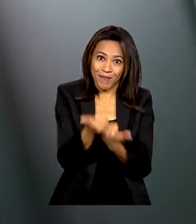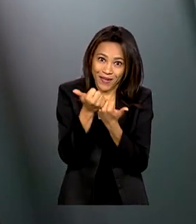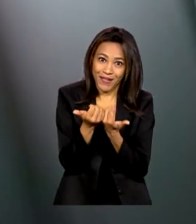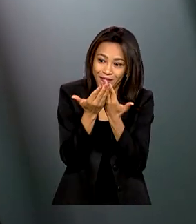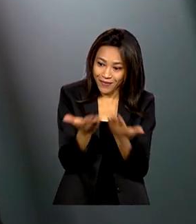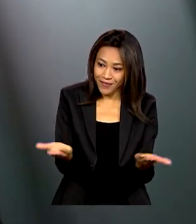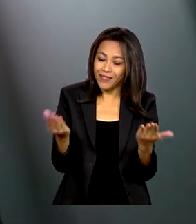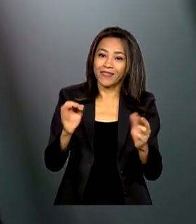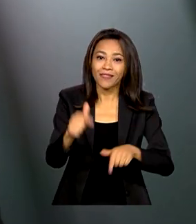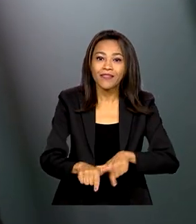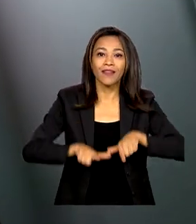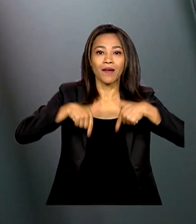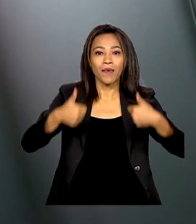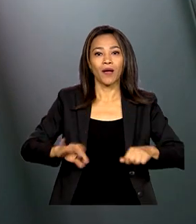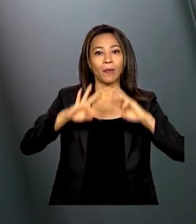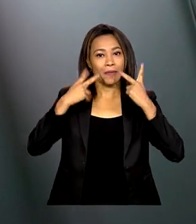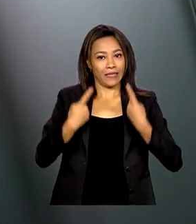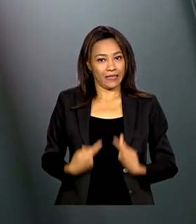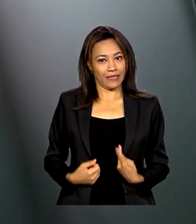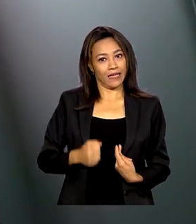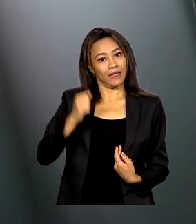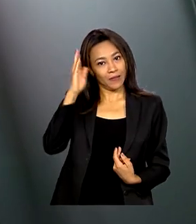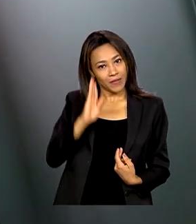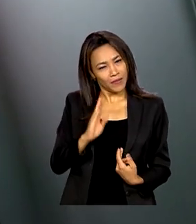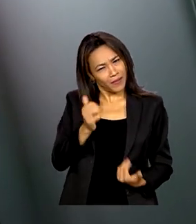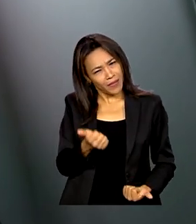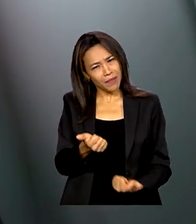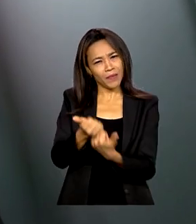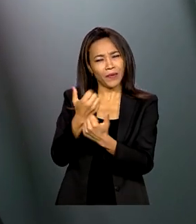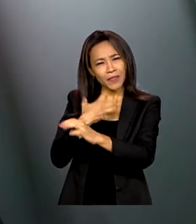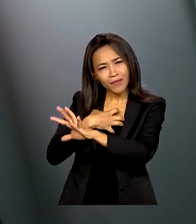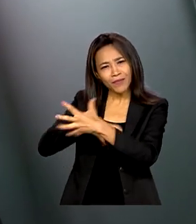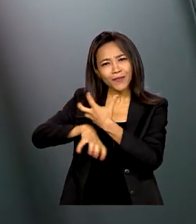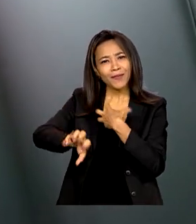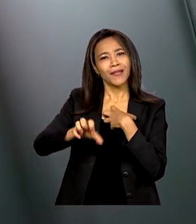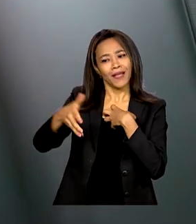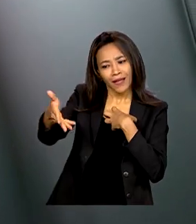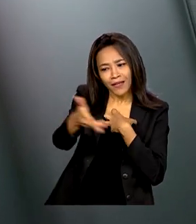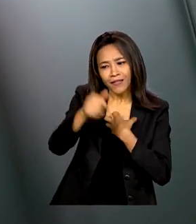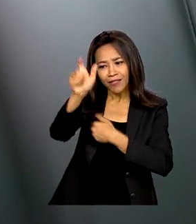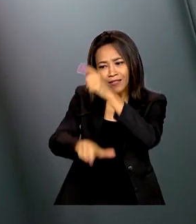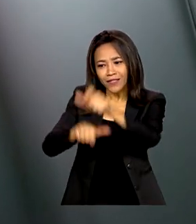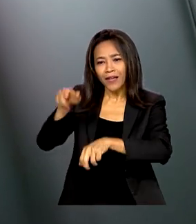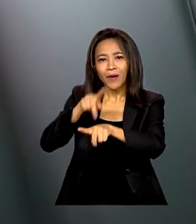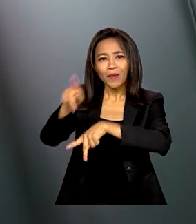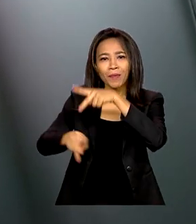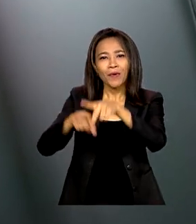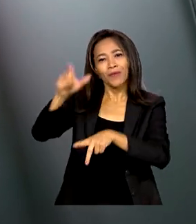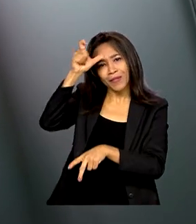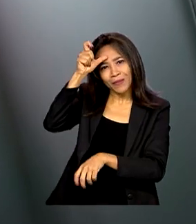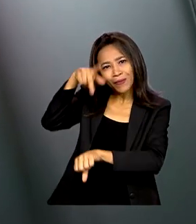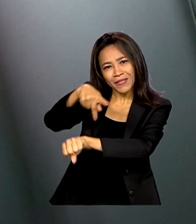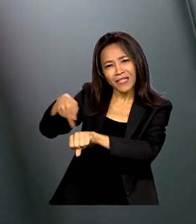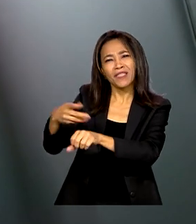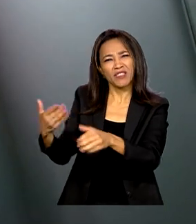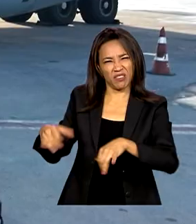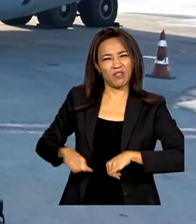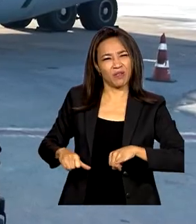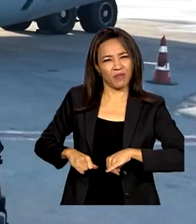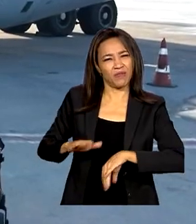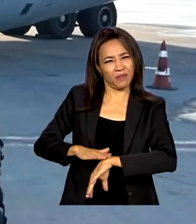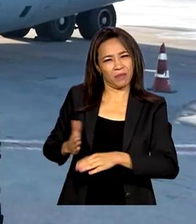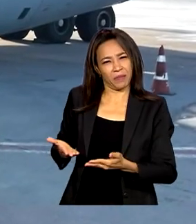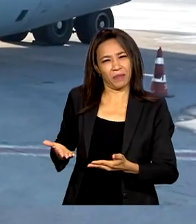humanitária brasileira, em apoio, em solidariedade à população turca que tanto sofre nesse momento com o desastre.